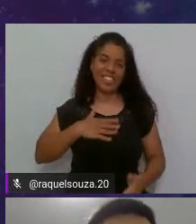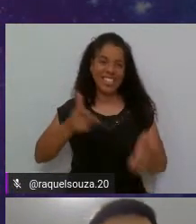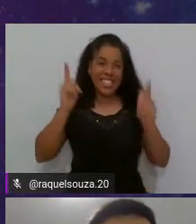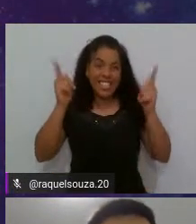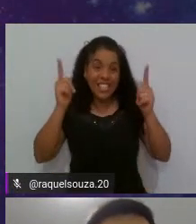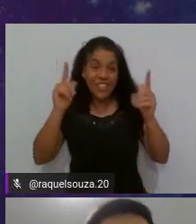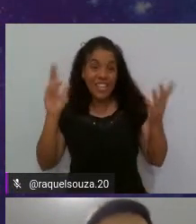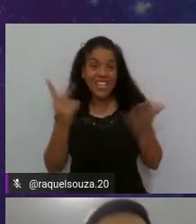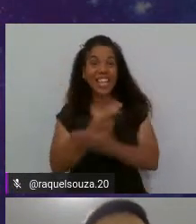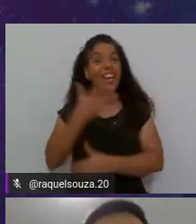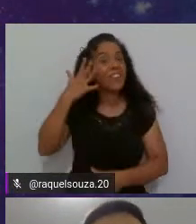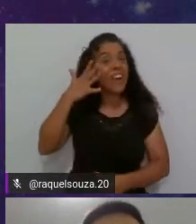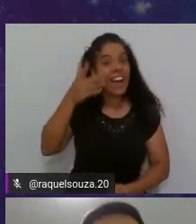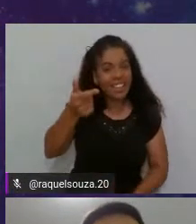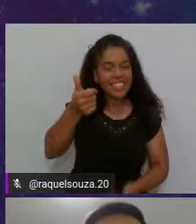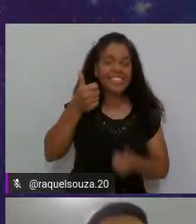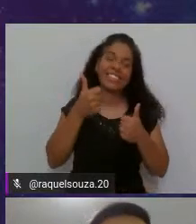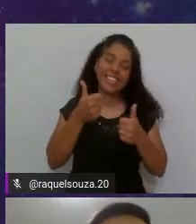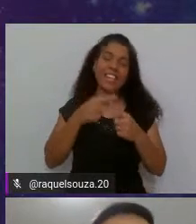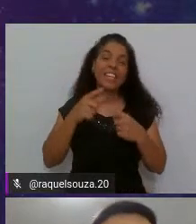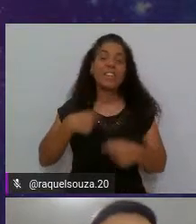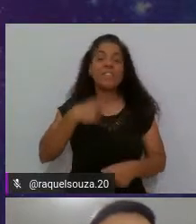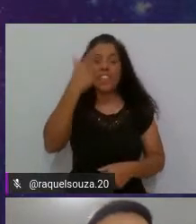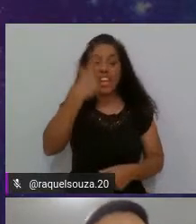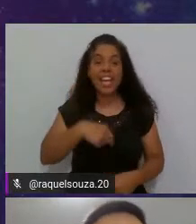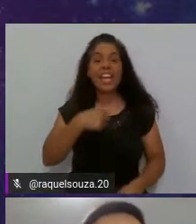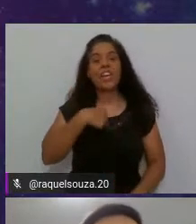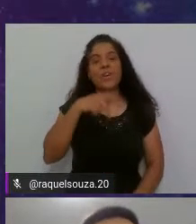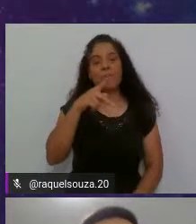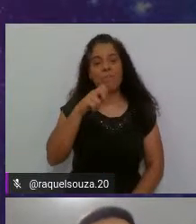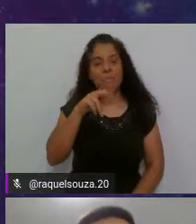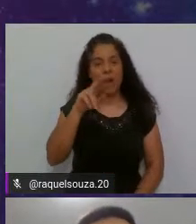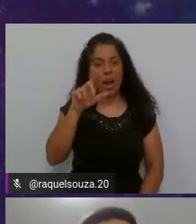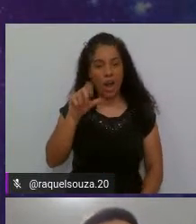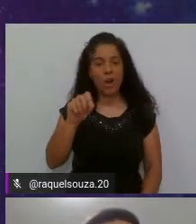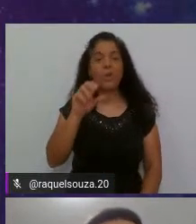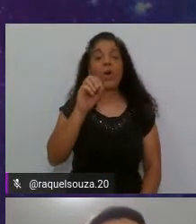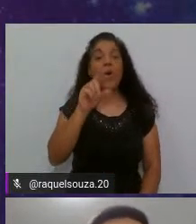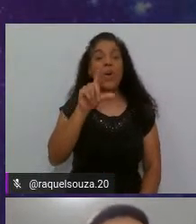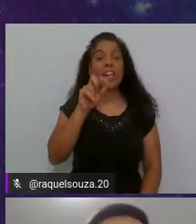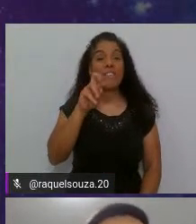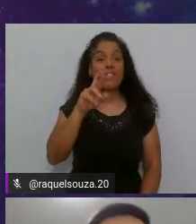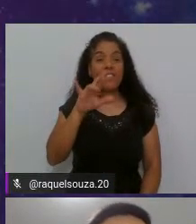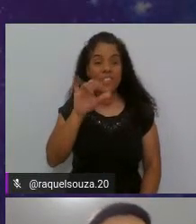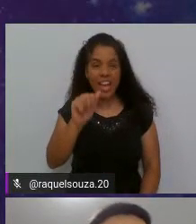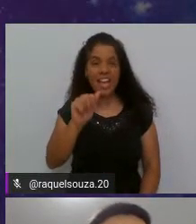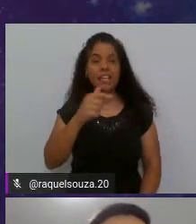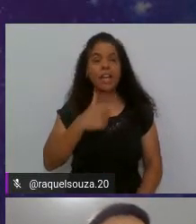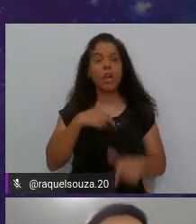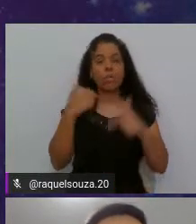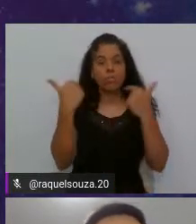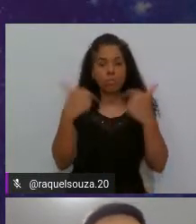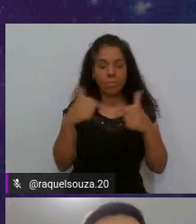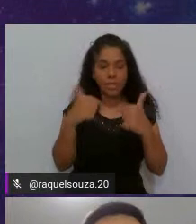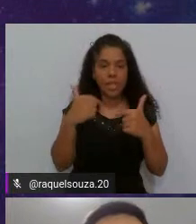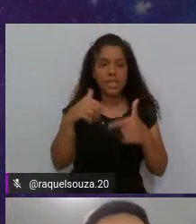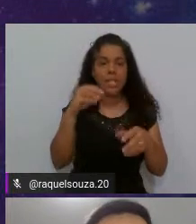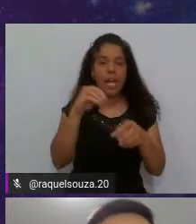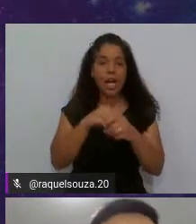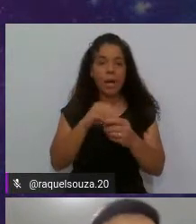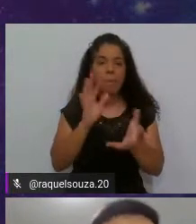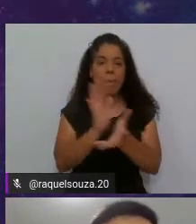essa palestra. Eu sou o Paulo, né? Paulo Oliveira. Eu trabalho no